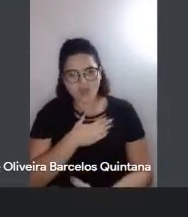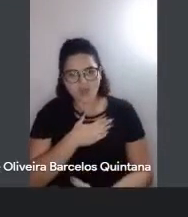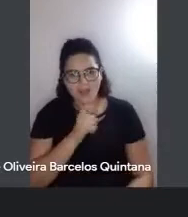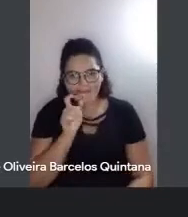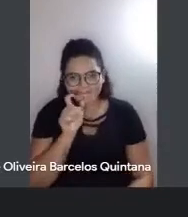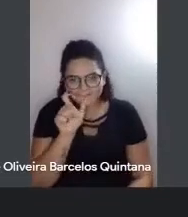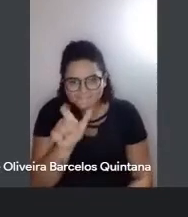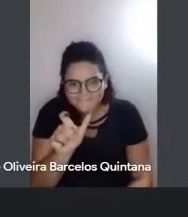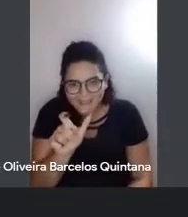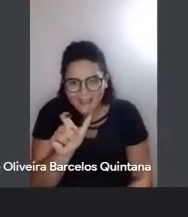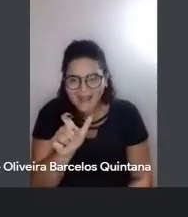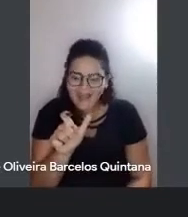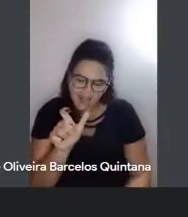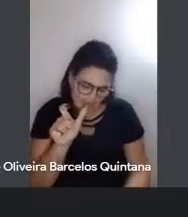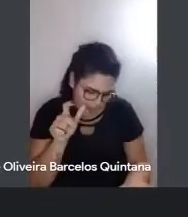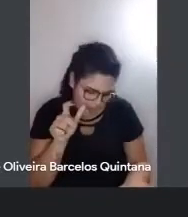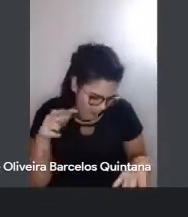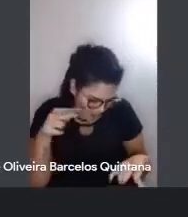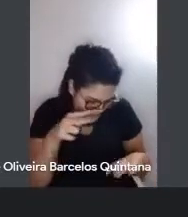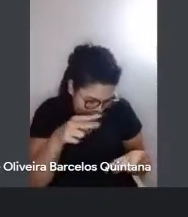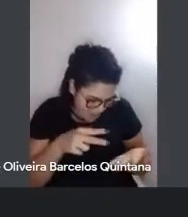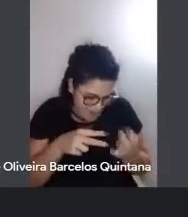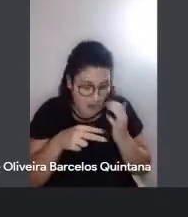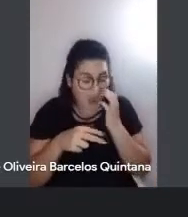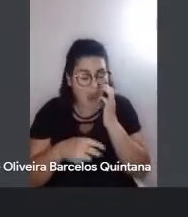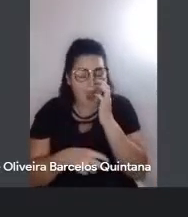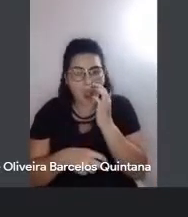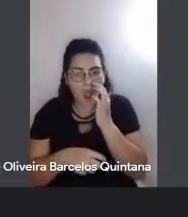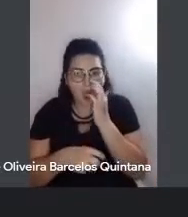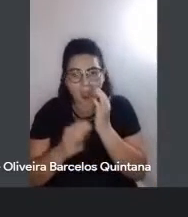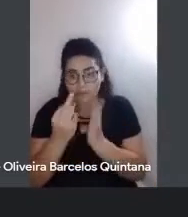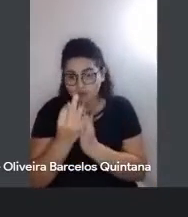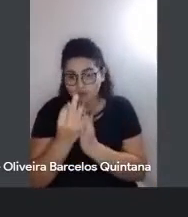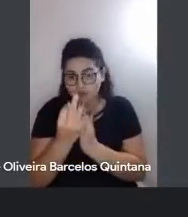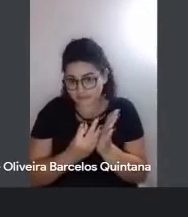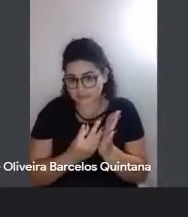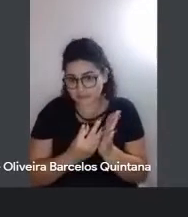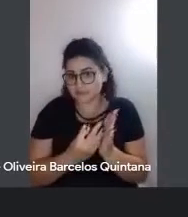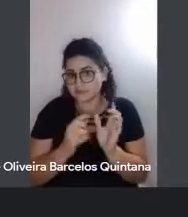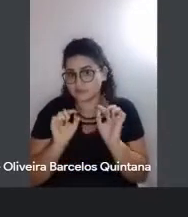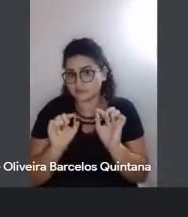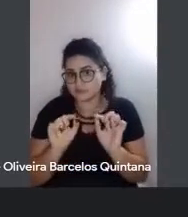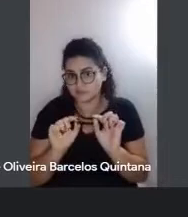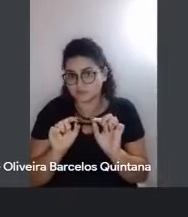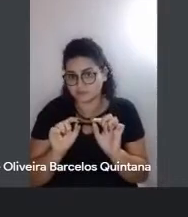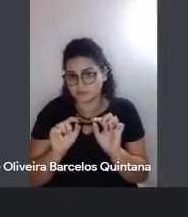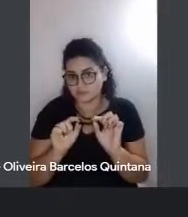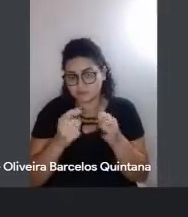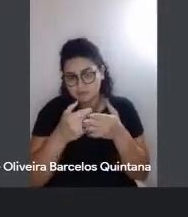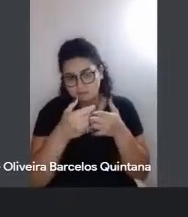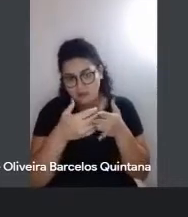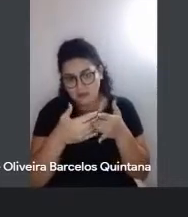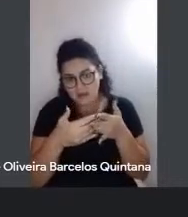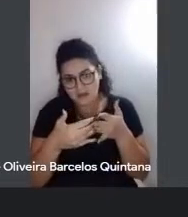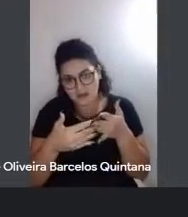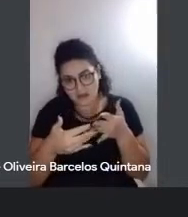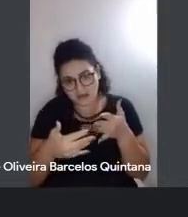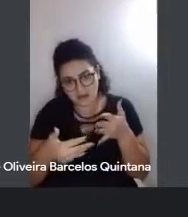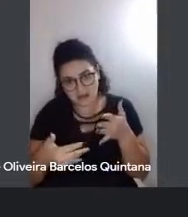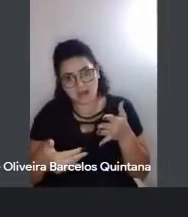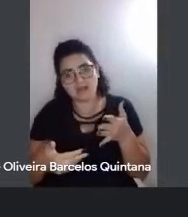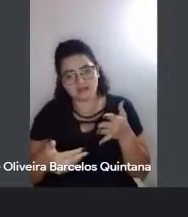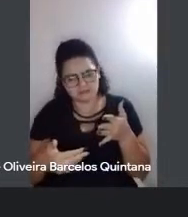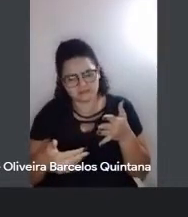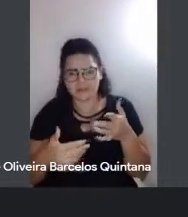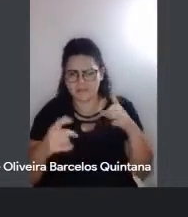palavra escrita, da pontuação do texto, ele escreve um longo período, é um parágrafo